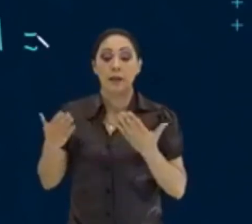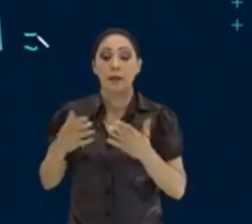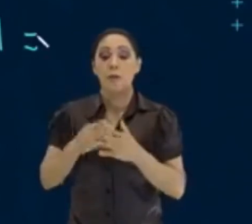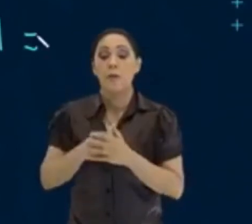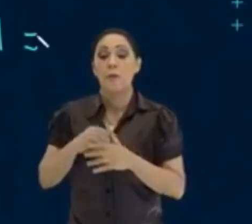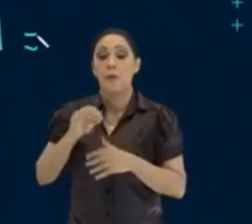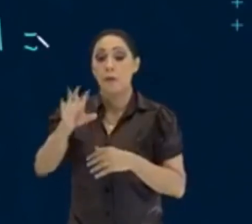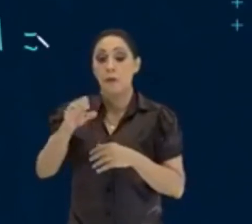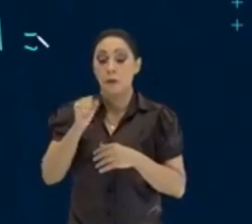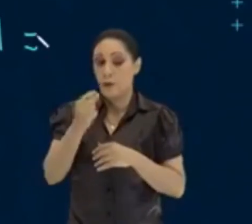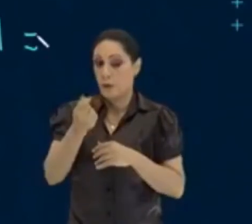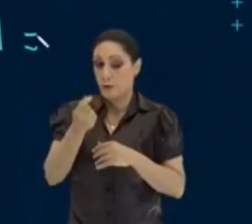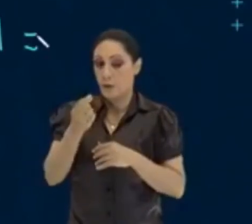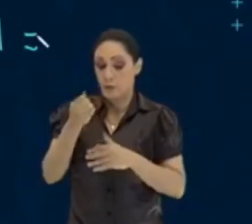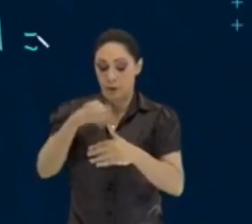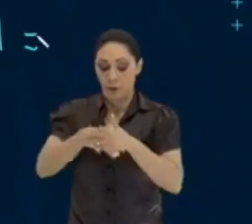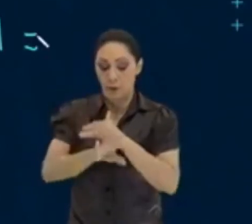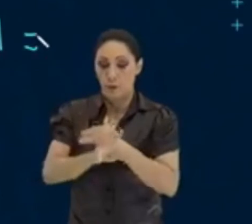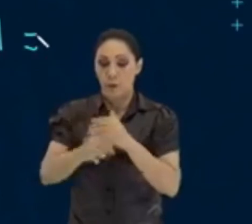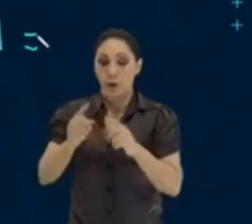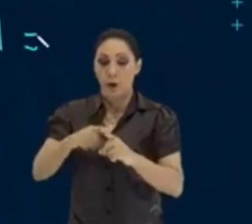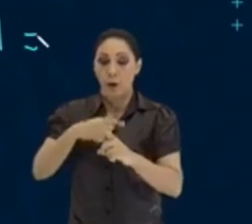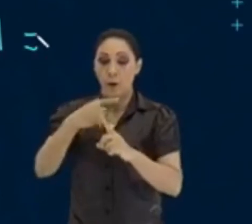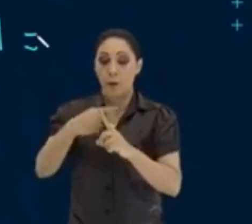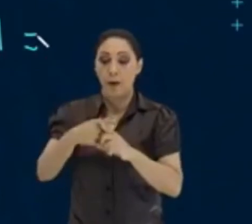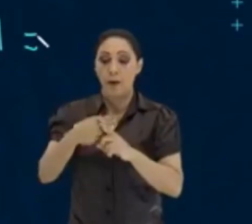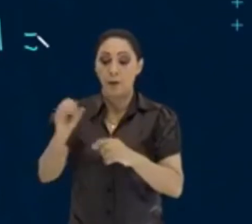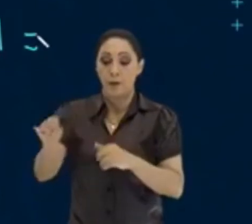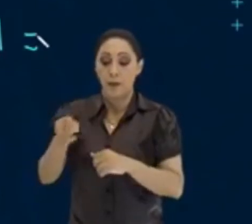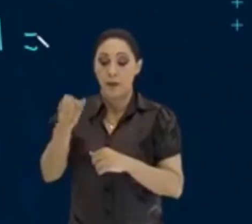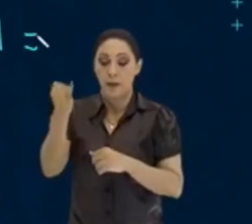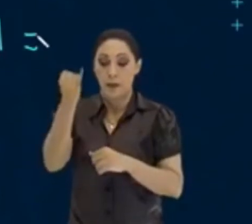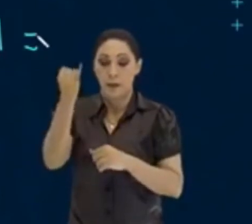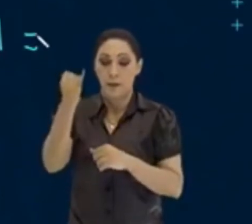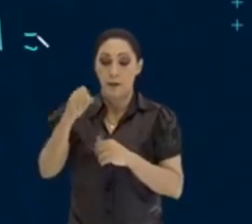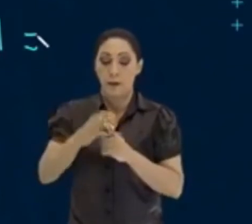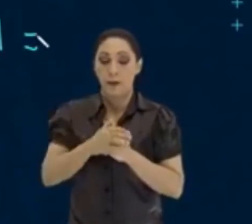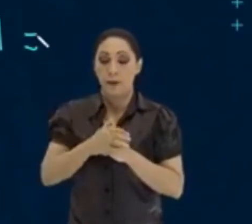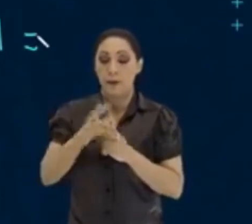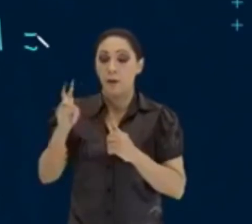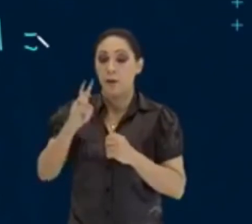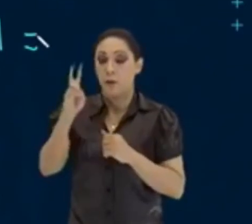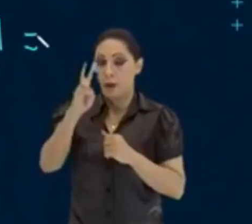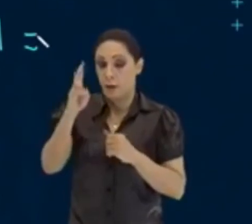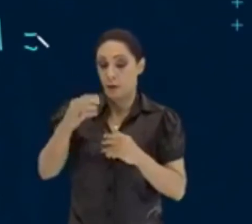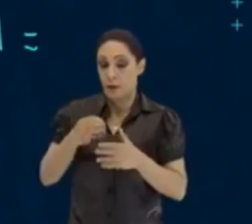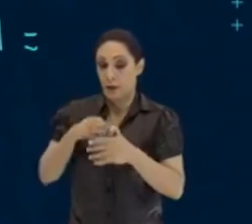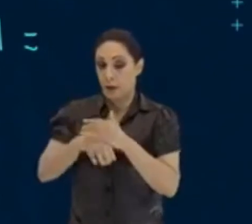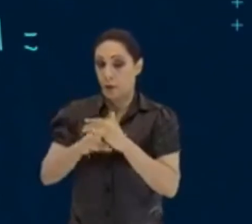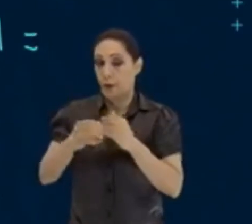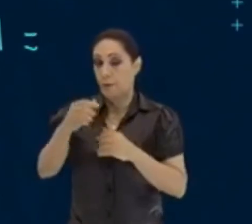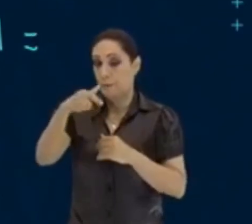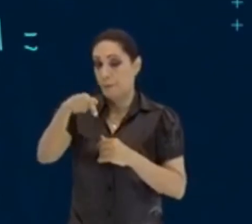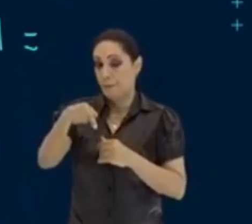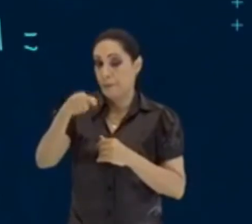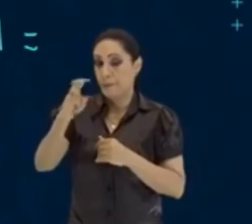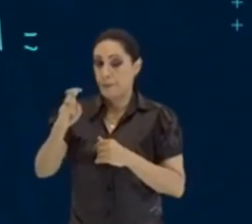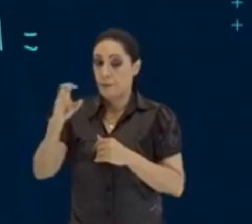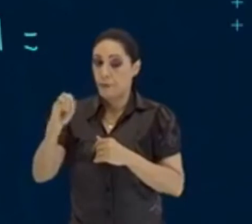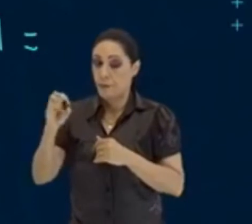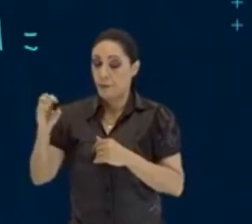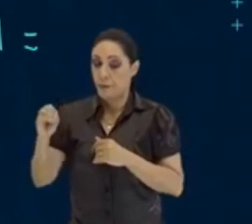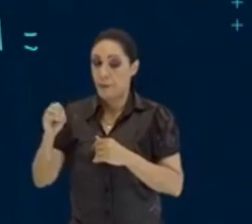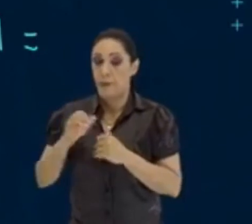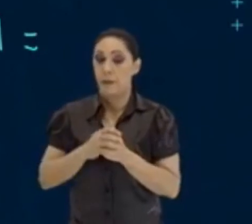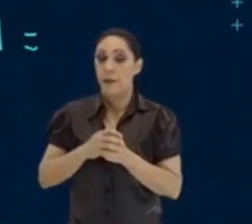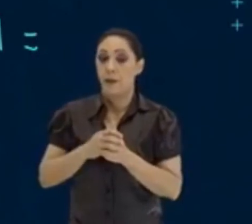resgatar o valor que você aplicou mais o que rendeu. O valor que eu apliquei foi 7.500. O que rendeu foi